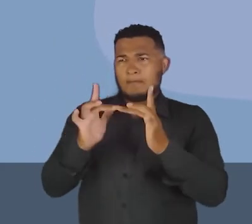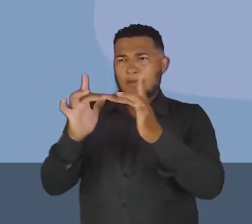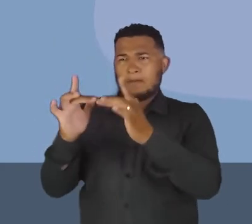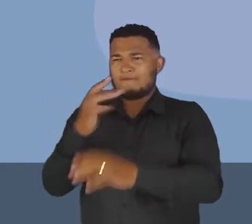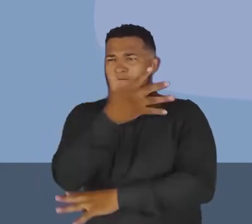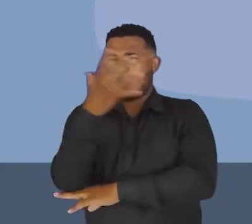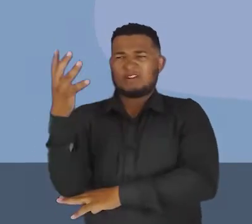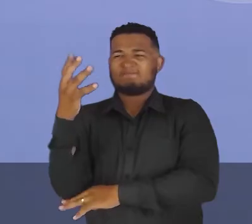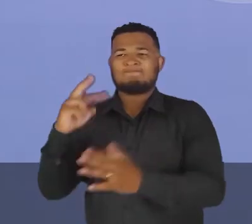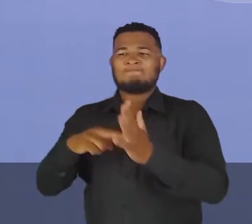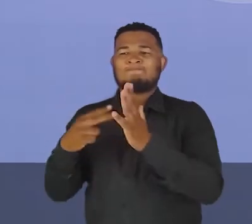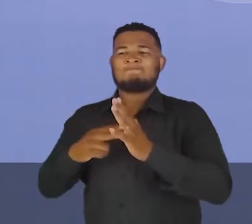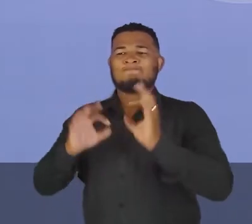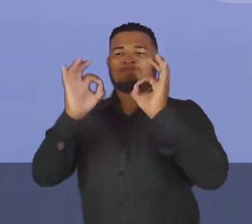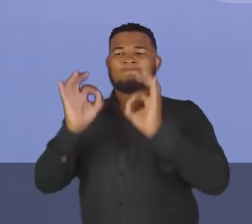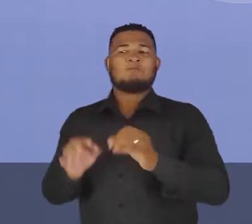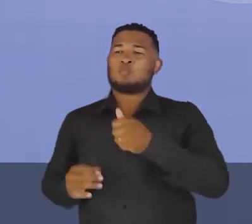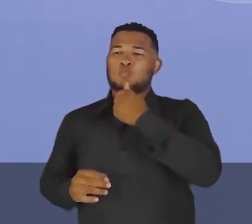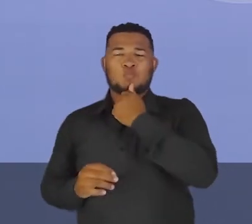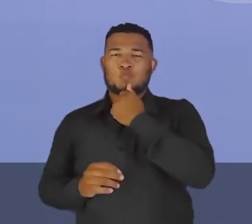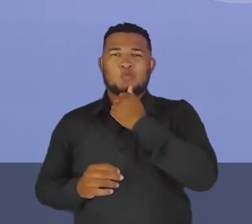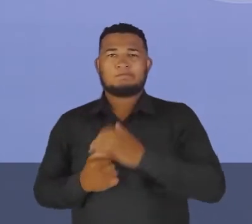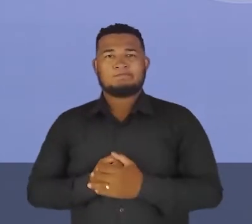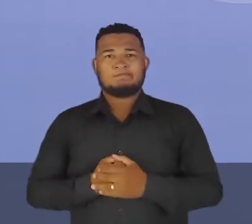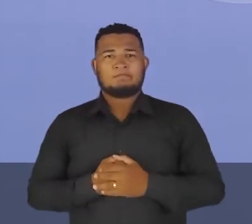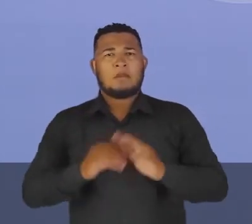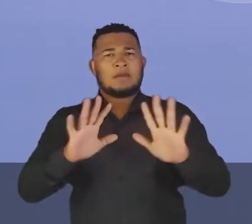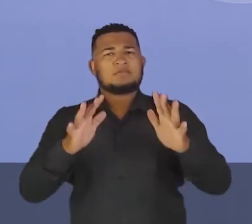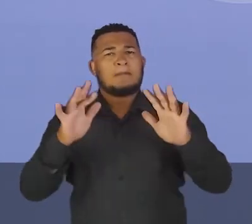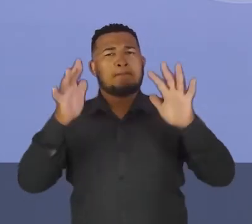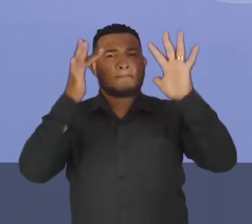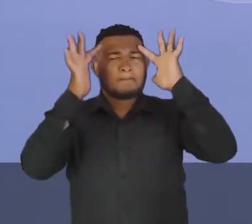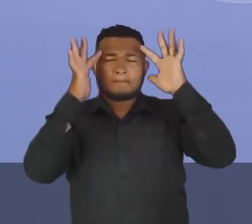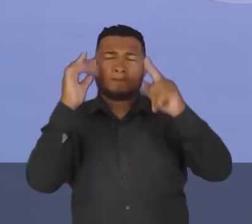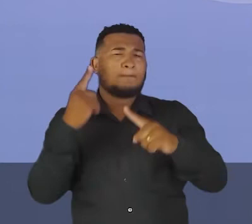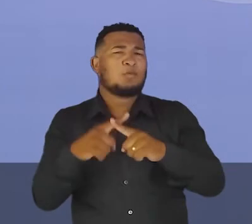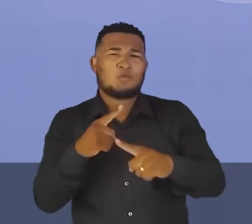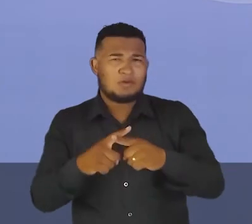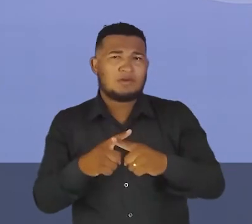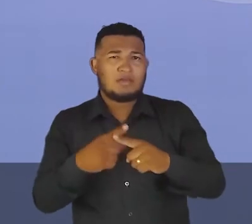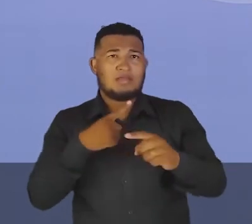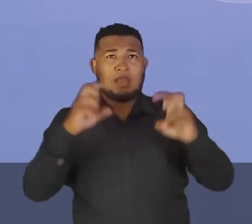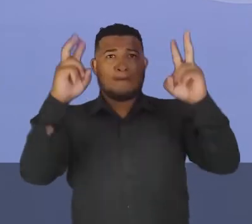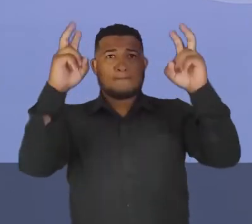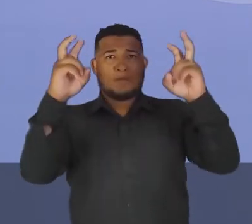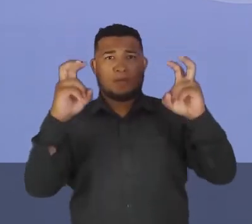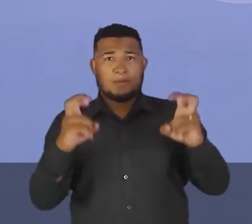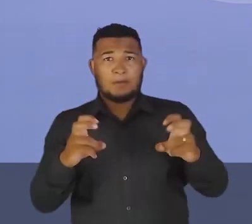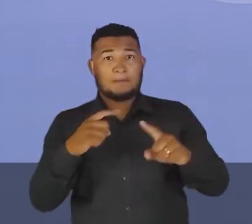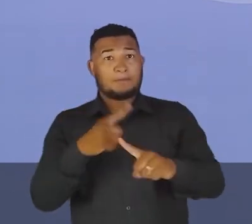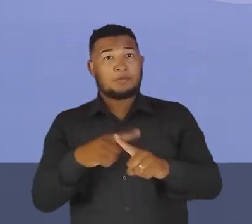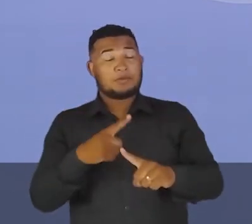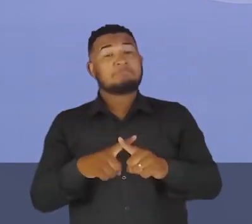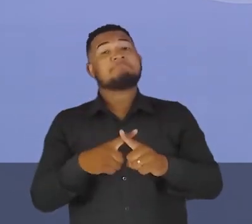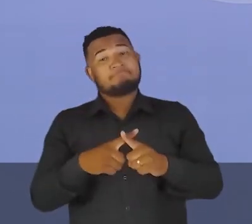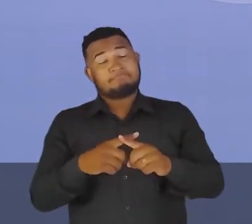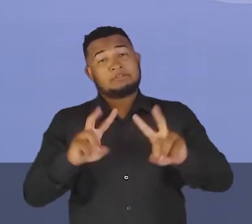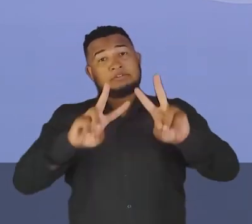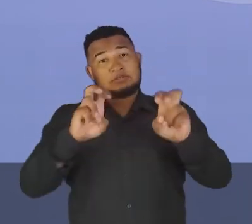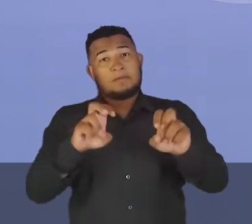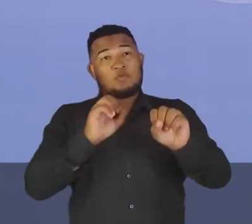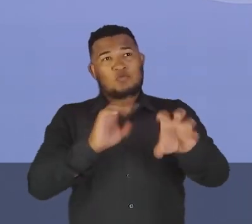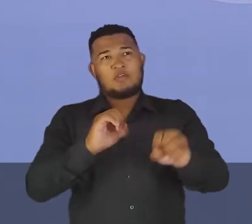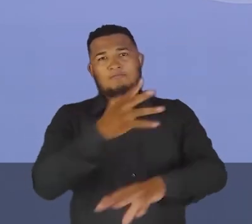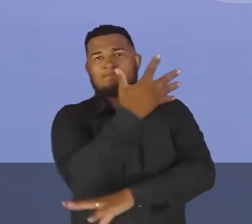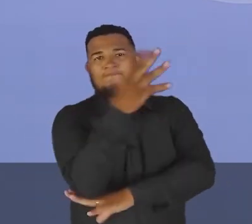Nas florestas. Olha aqui para mim. Por que a gente faz isso, né? Por que a gente está colocando esses tópicos aqui? Porque para falar de educação ambiental, a gente precisa entender